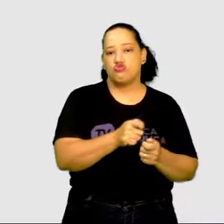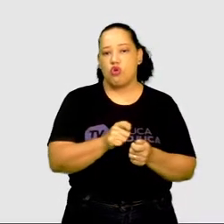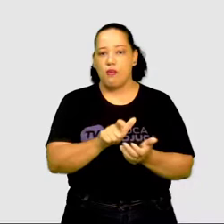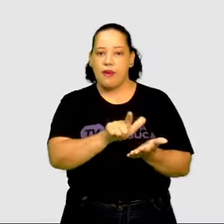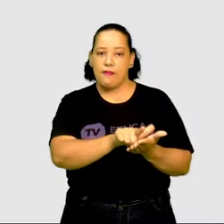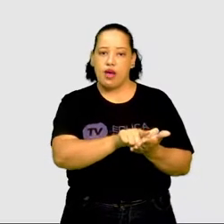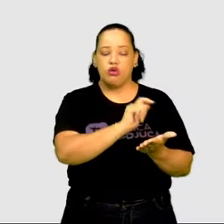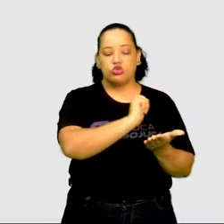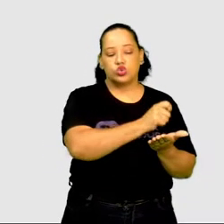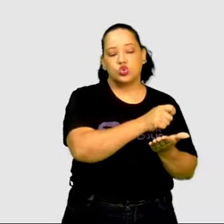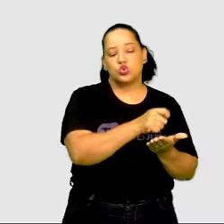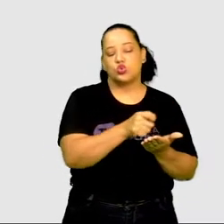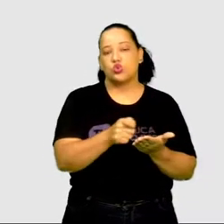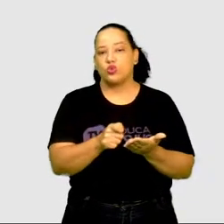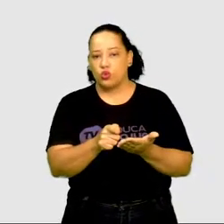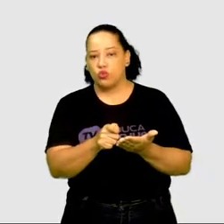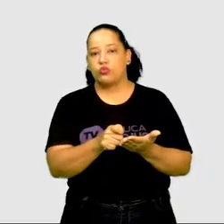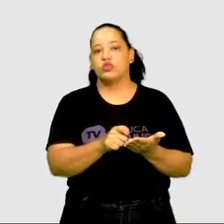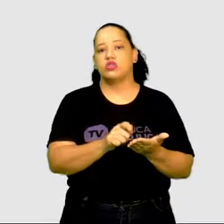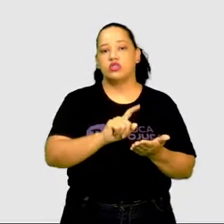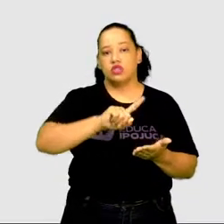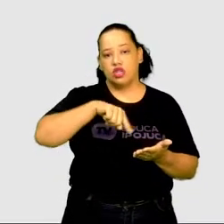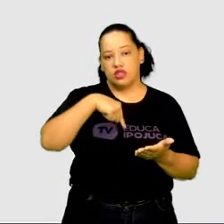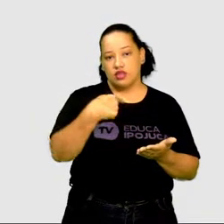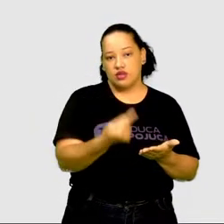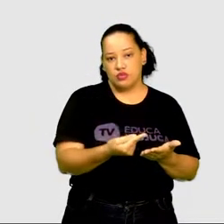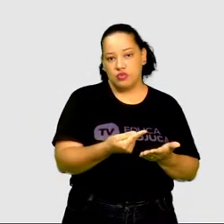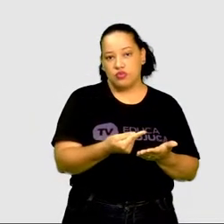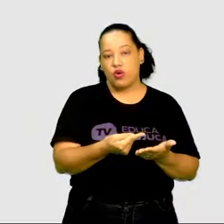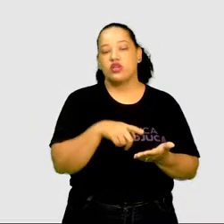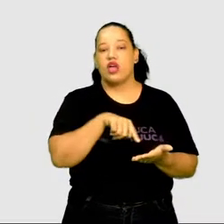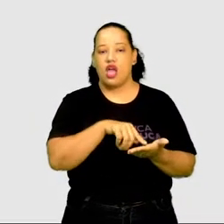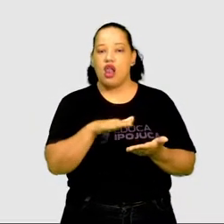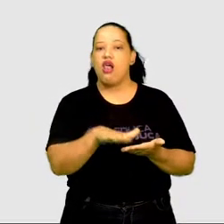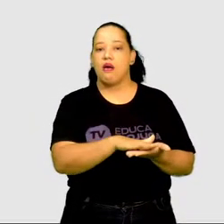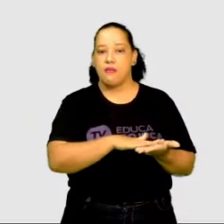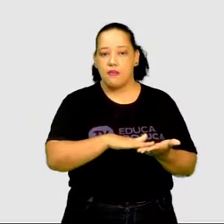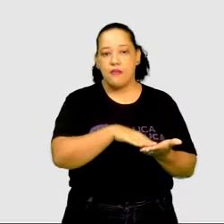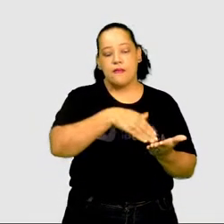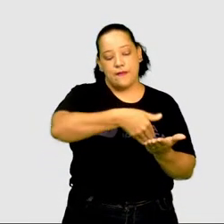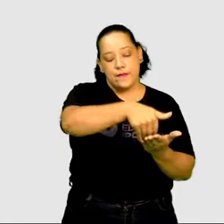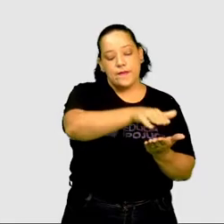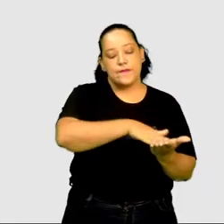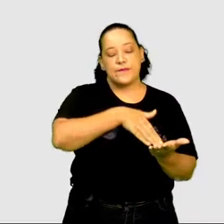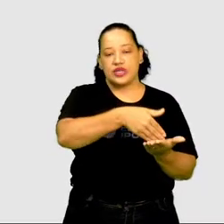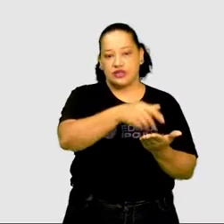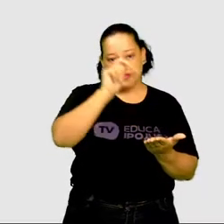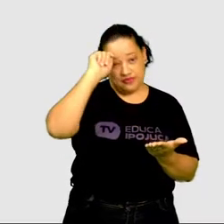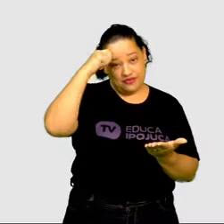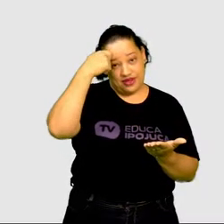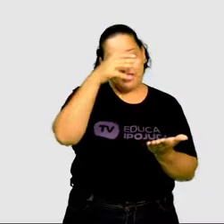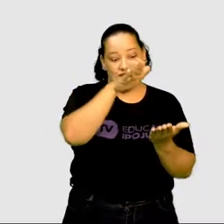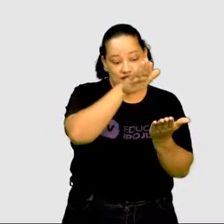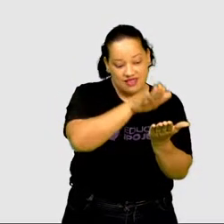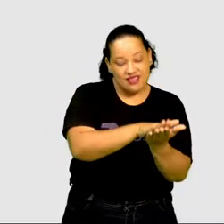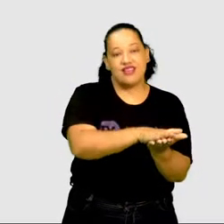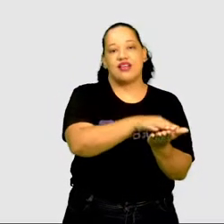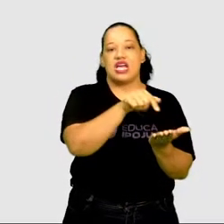escultura feita, ela vai servir de base para ser pintada e essa marca vai sair no papel.